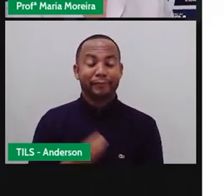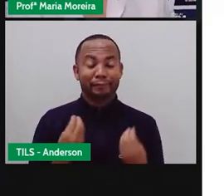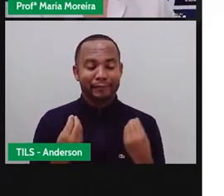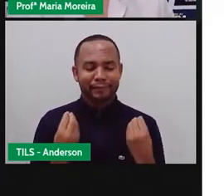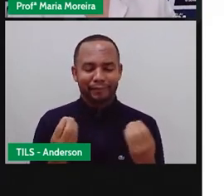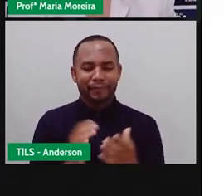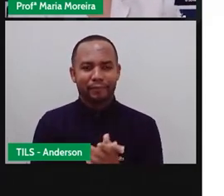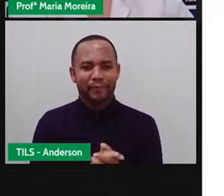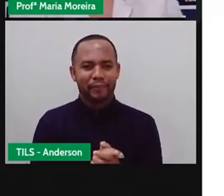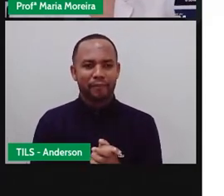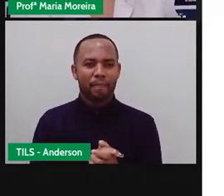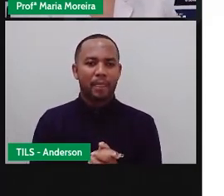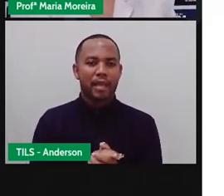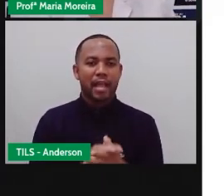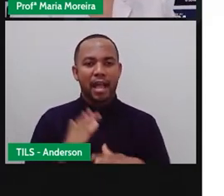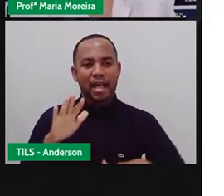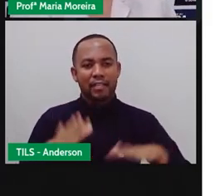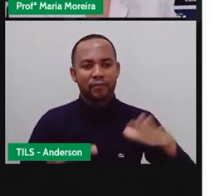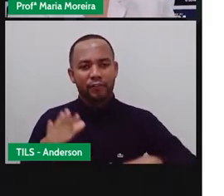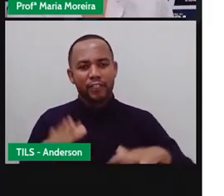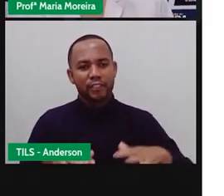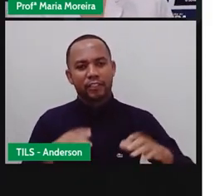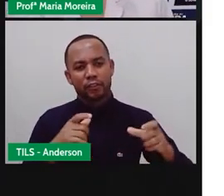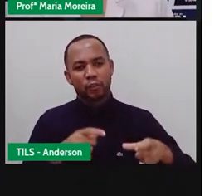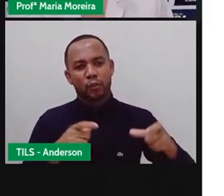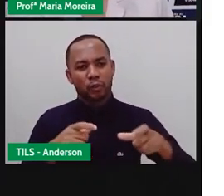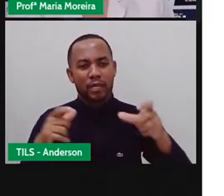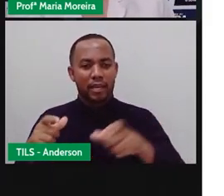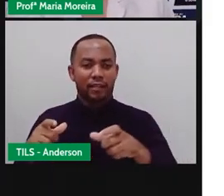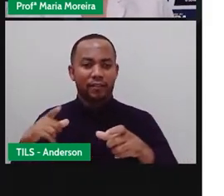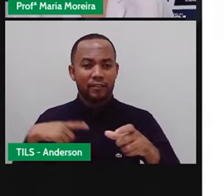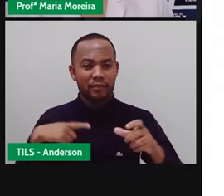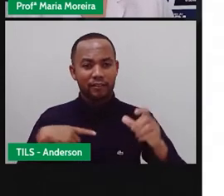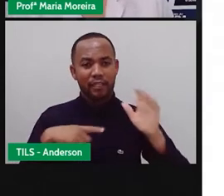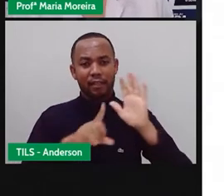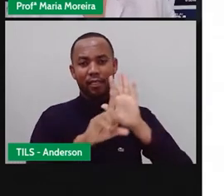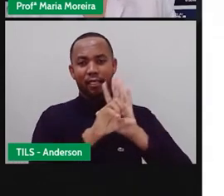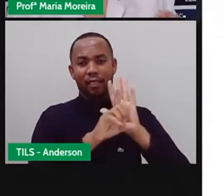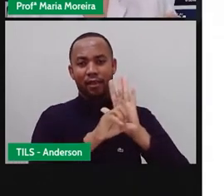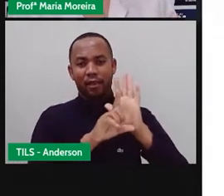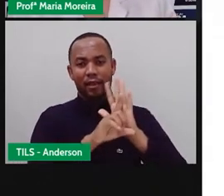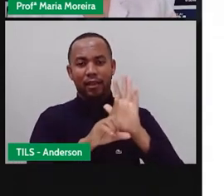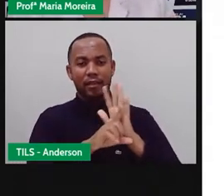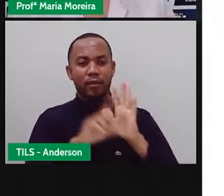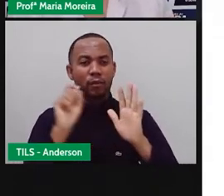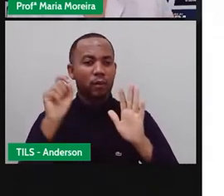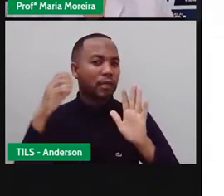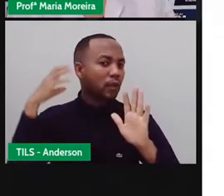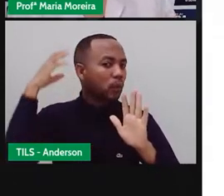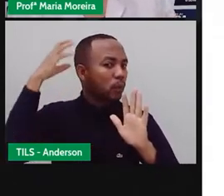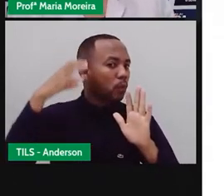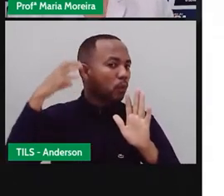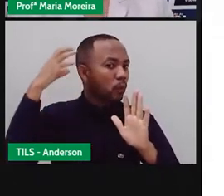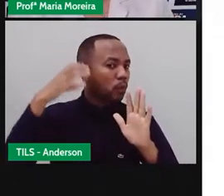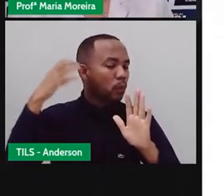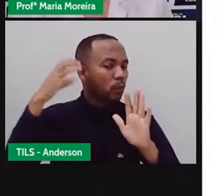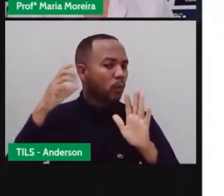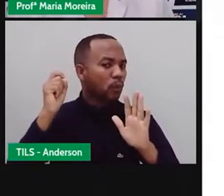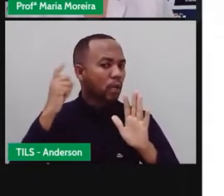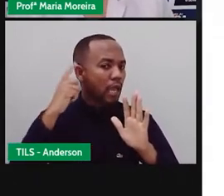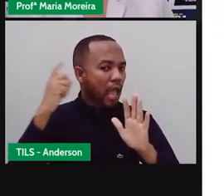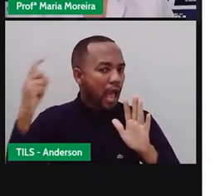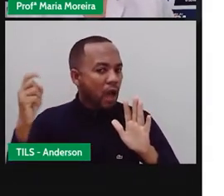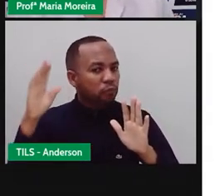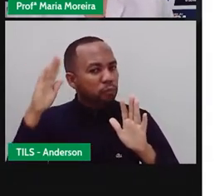né? E que sofre em alguns lugares regulamentação. Com relação ao quê? Ao volume de som, aonde pode passar.